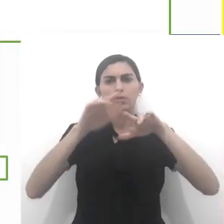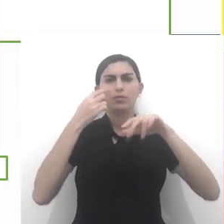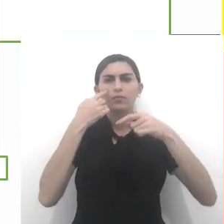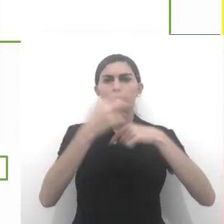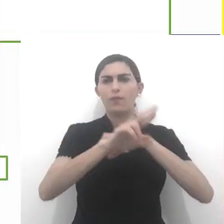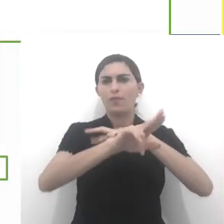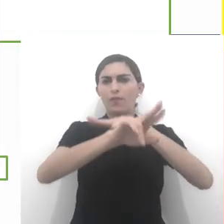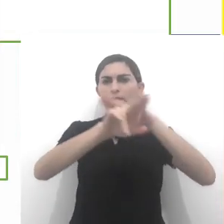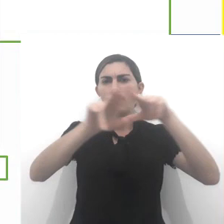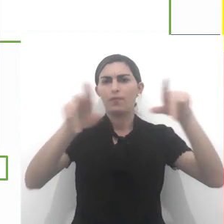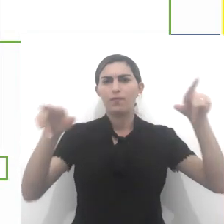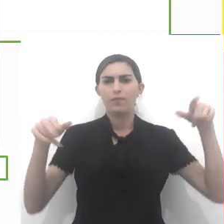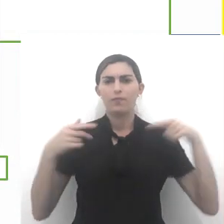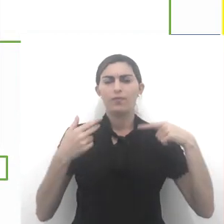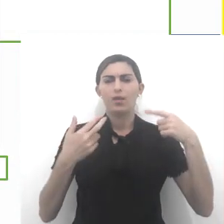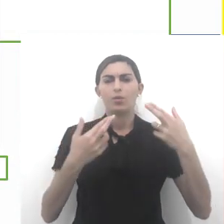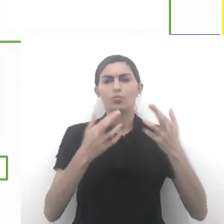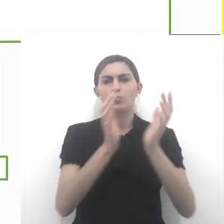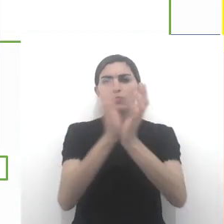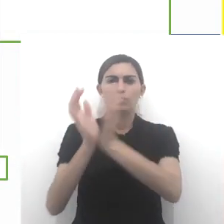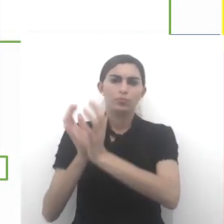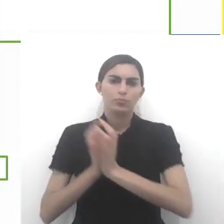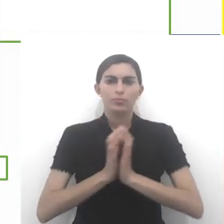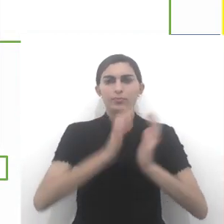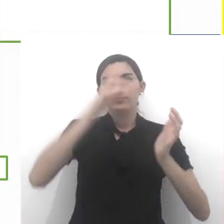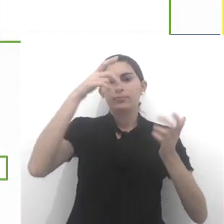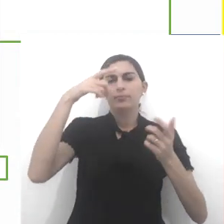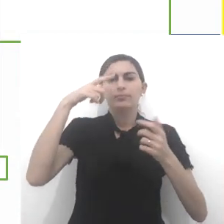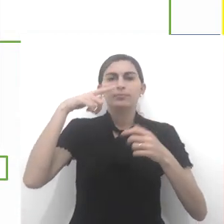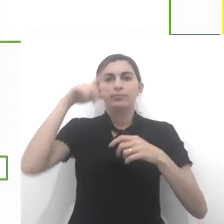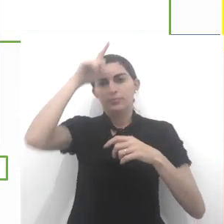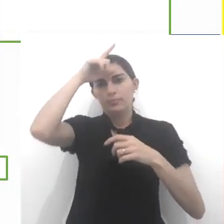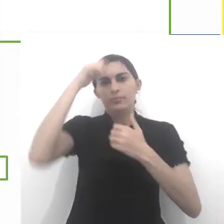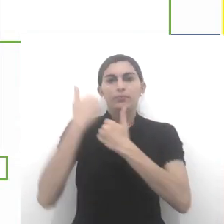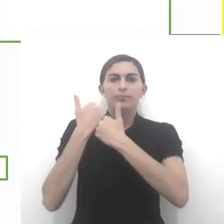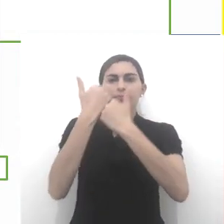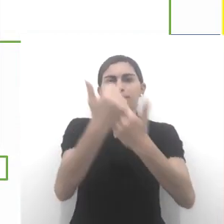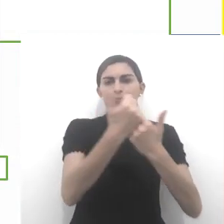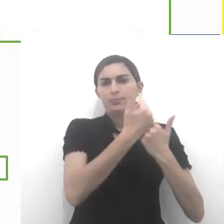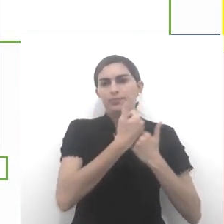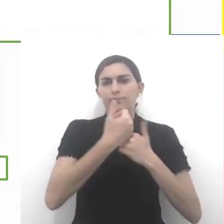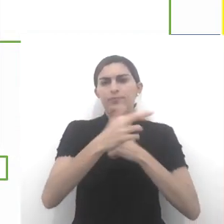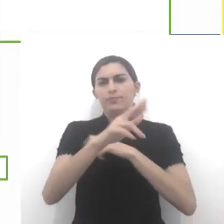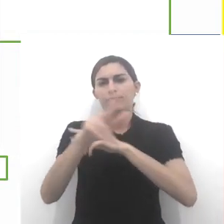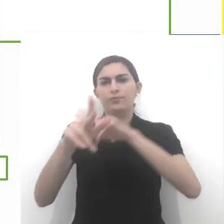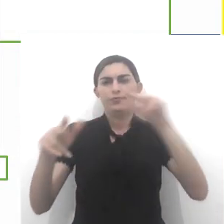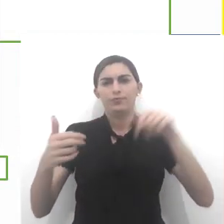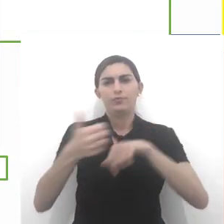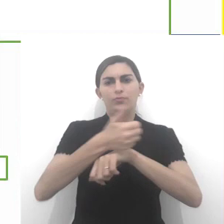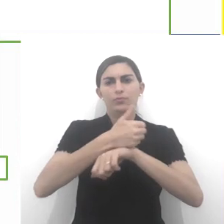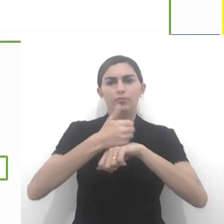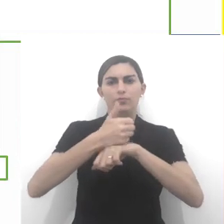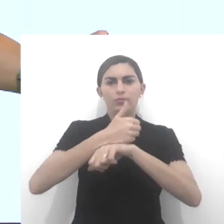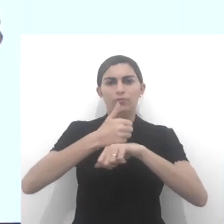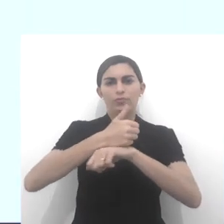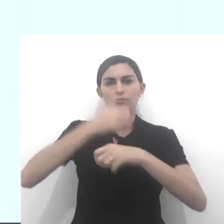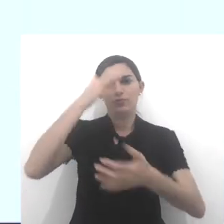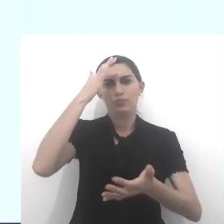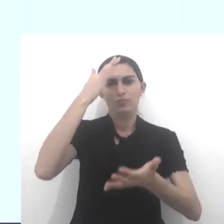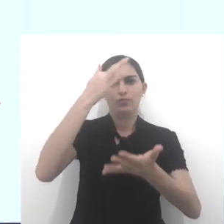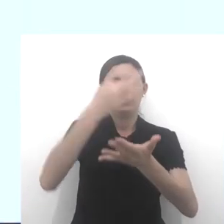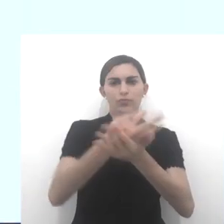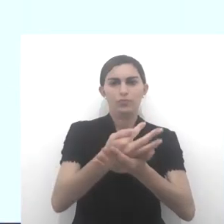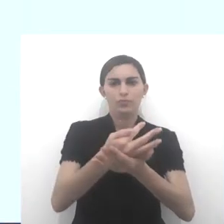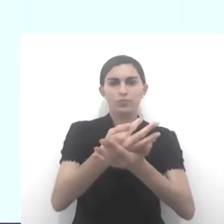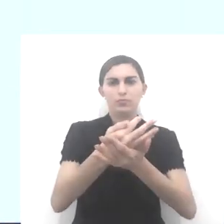Vários, vários membros, vários líderes representantes de várias profissões de fé, de